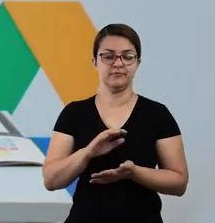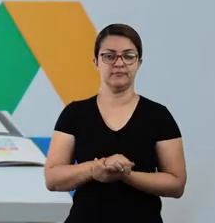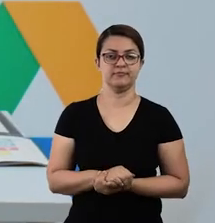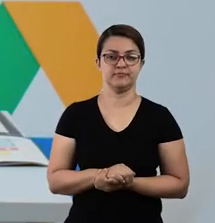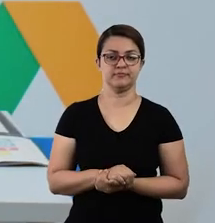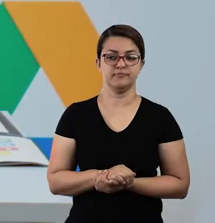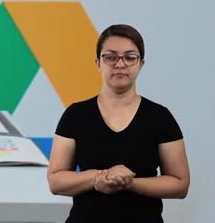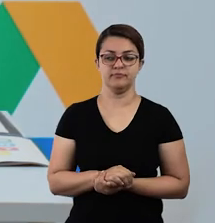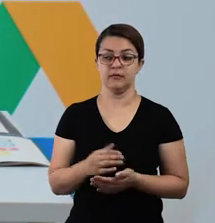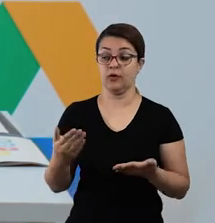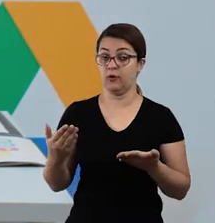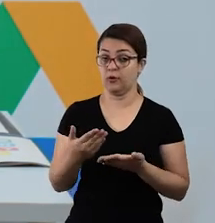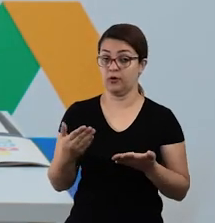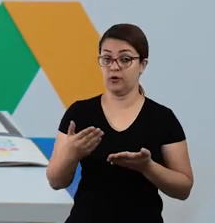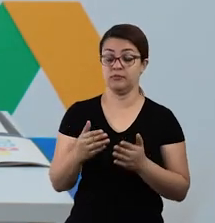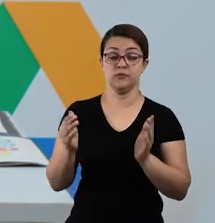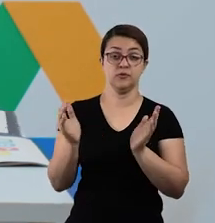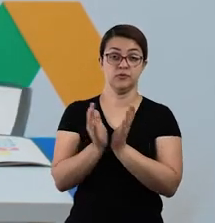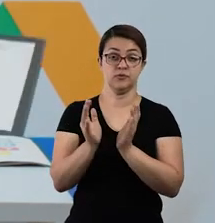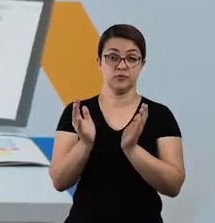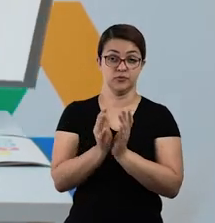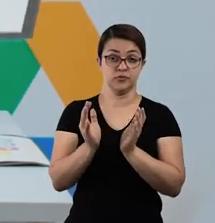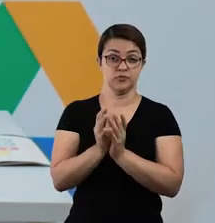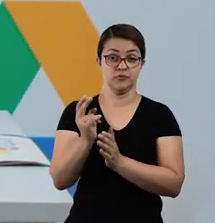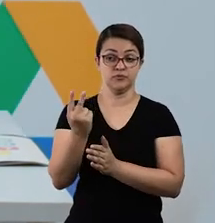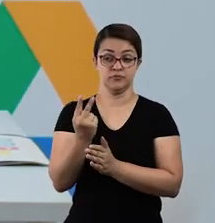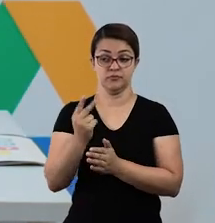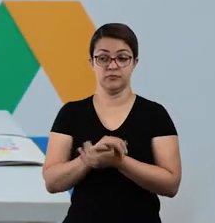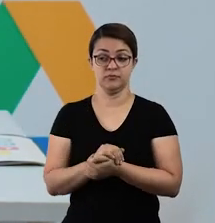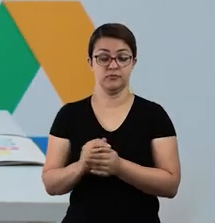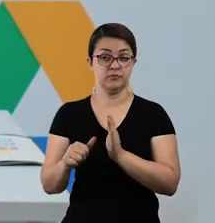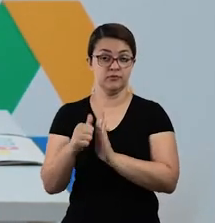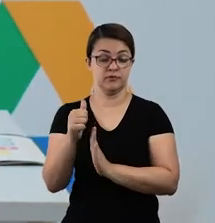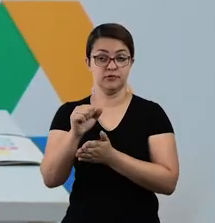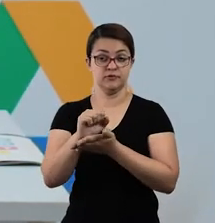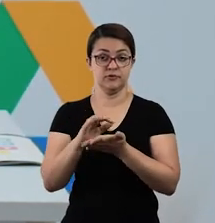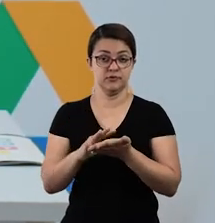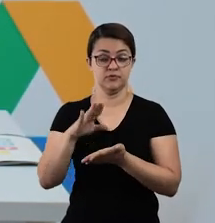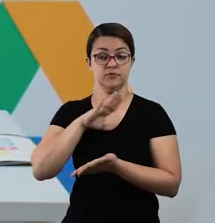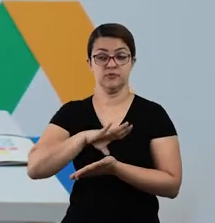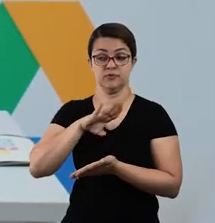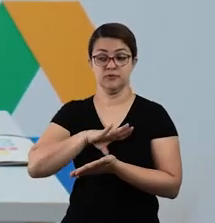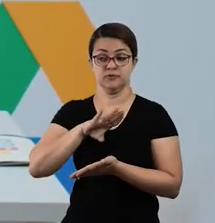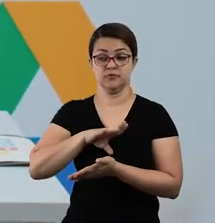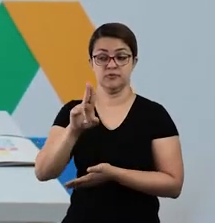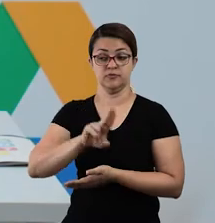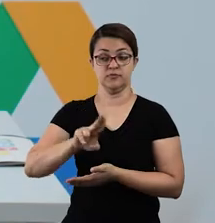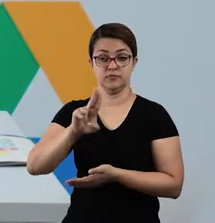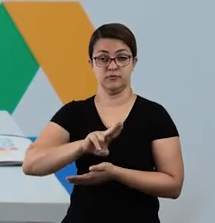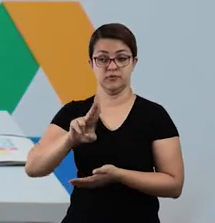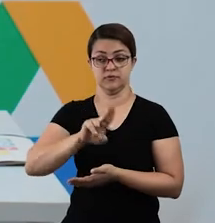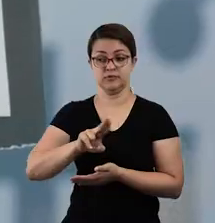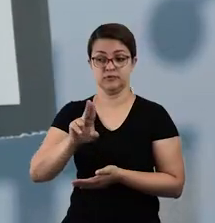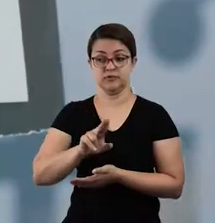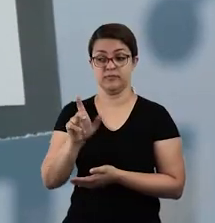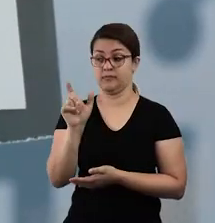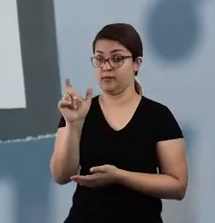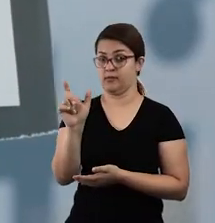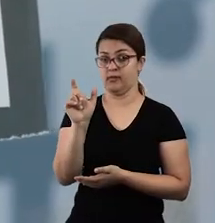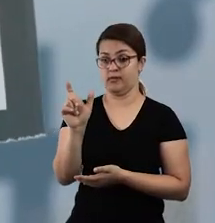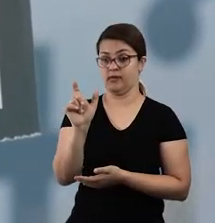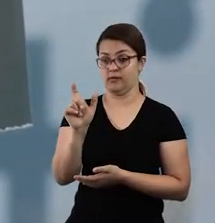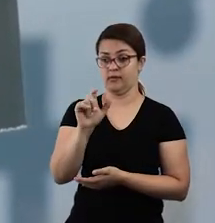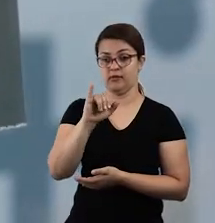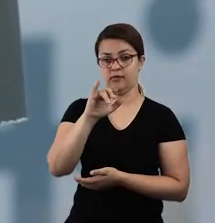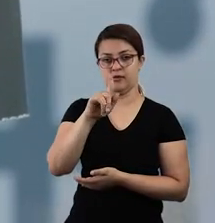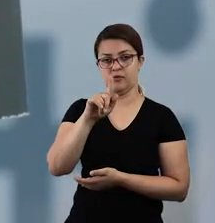E para o termo 2, a primeira atividade de língua portuguesa, vocês vão utilizar as letras dessas duas palavras